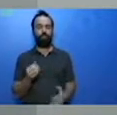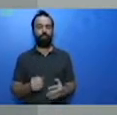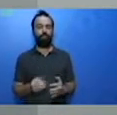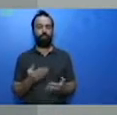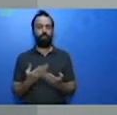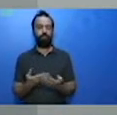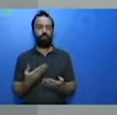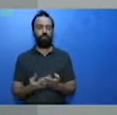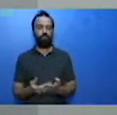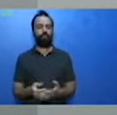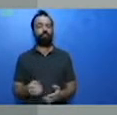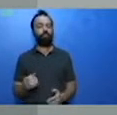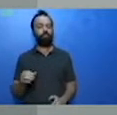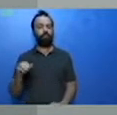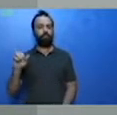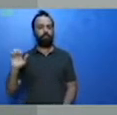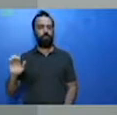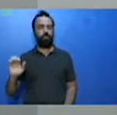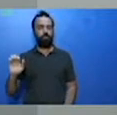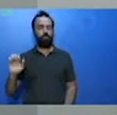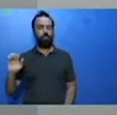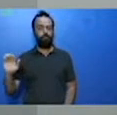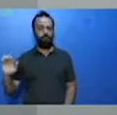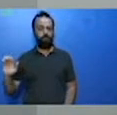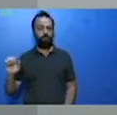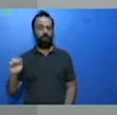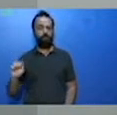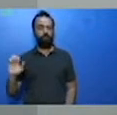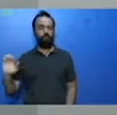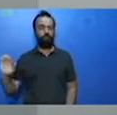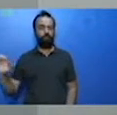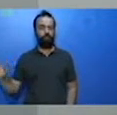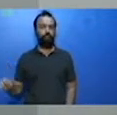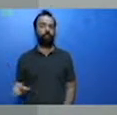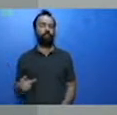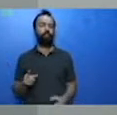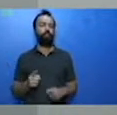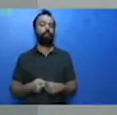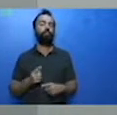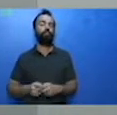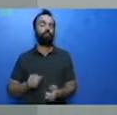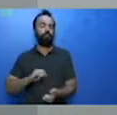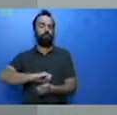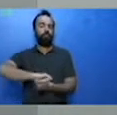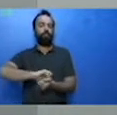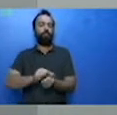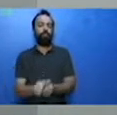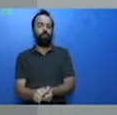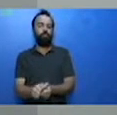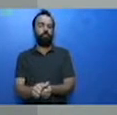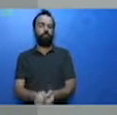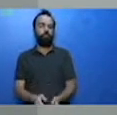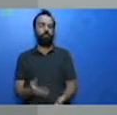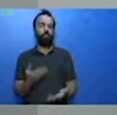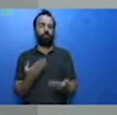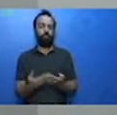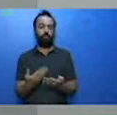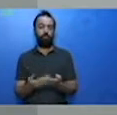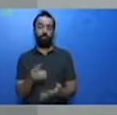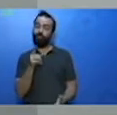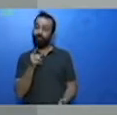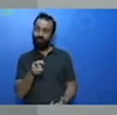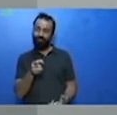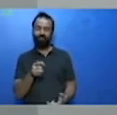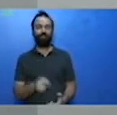Educacional Especializado, o AEE, para promover a acessibilidade dos conteúdos estudados para o quarto ano